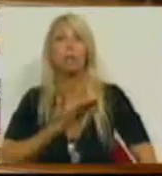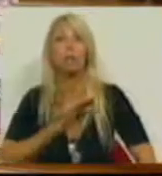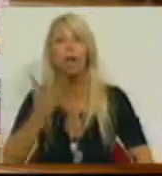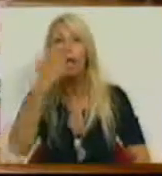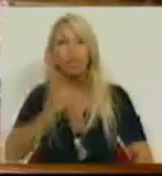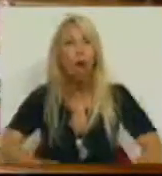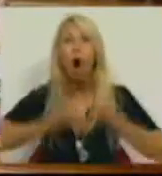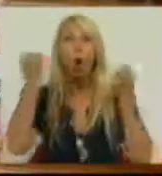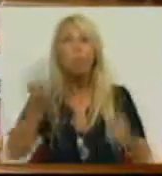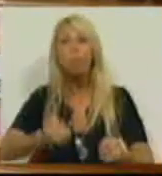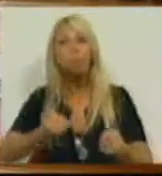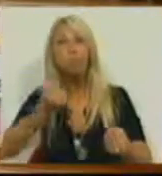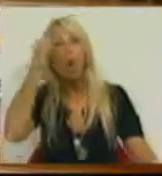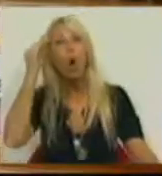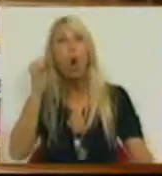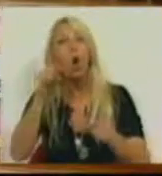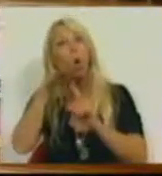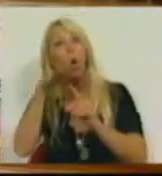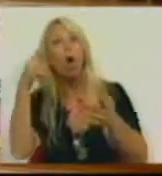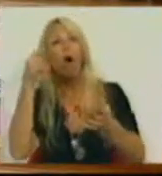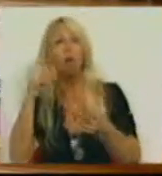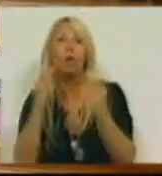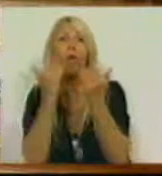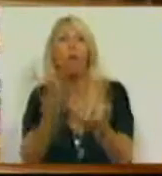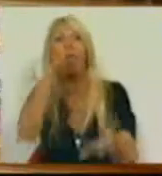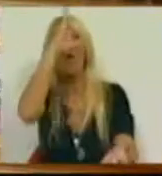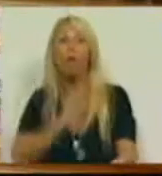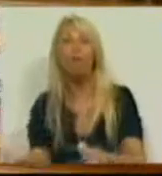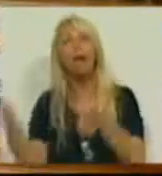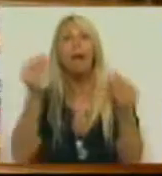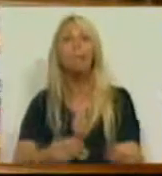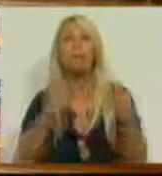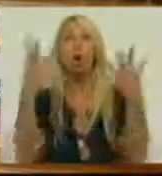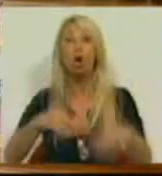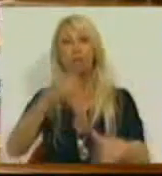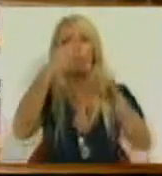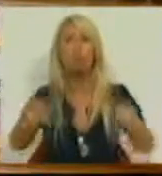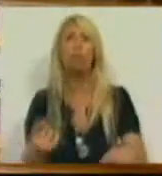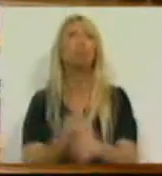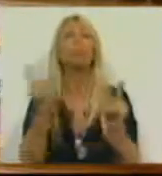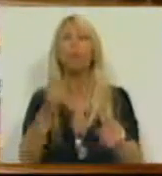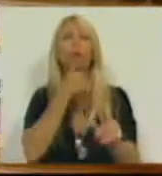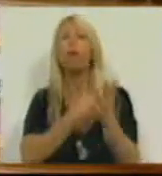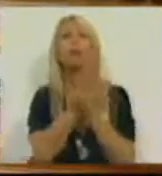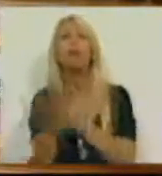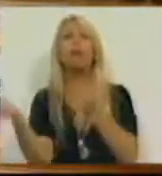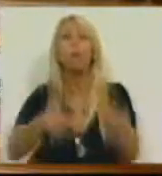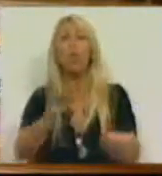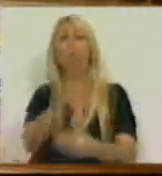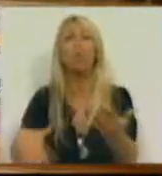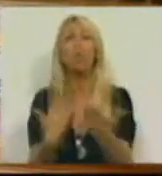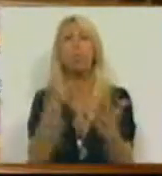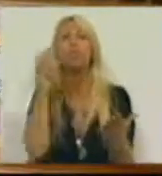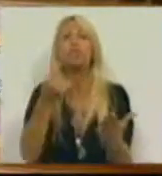convencer o Governo a apresentar um orçamento diferente, porquê que não apresentou estas medidas como propostas na